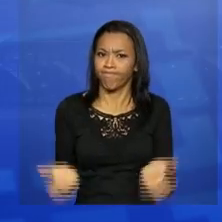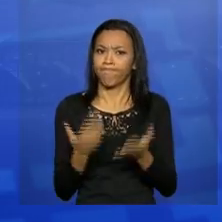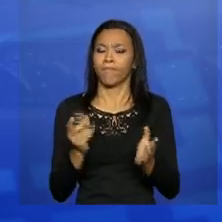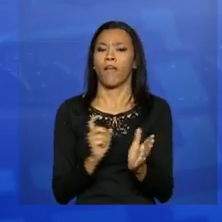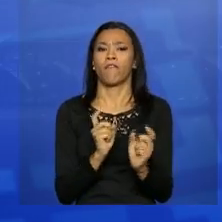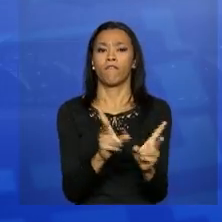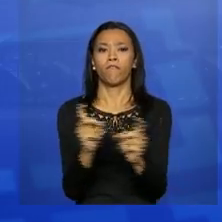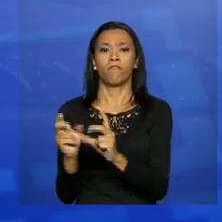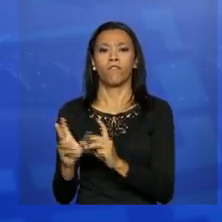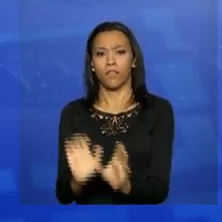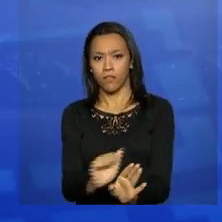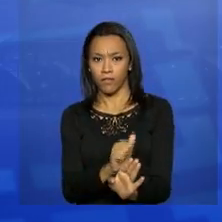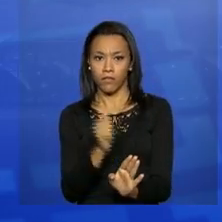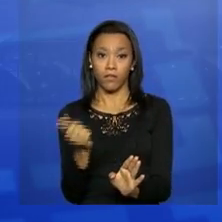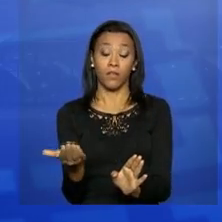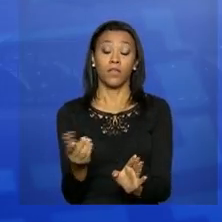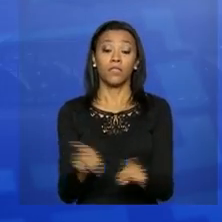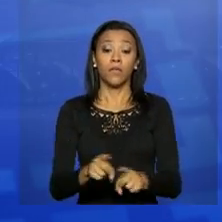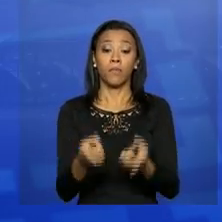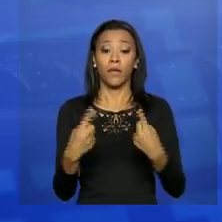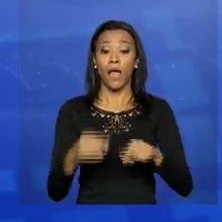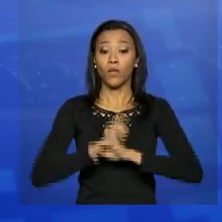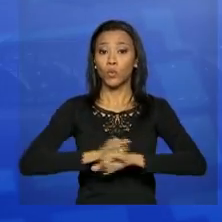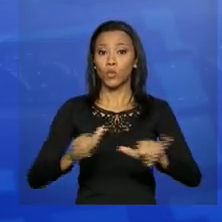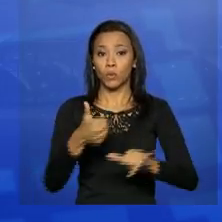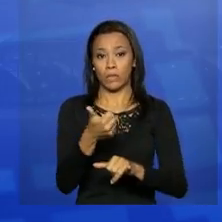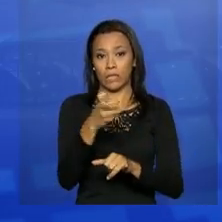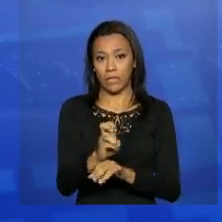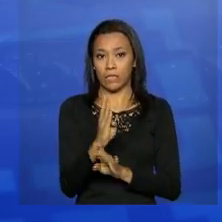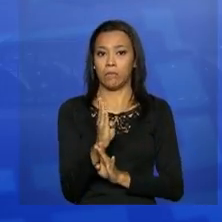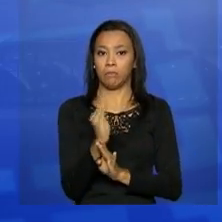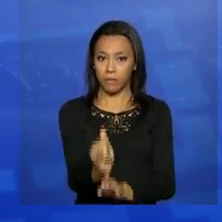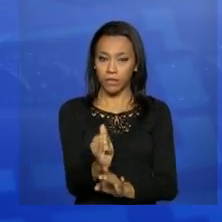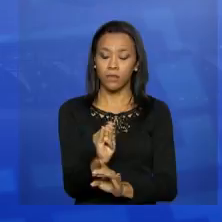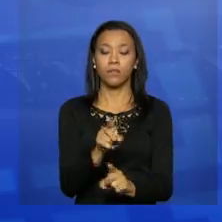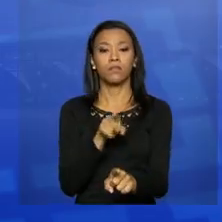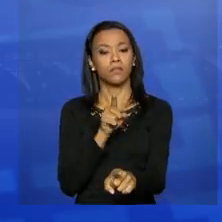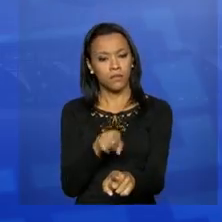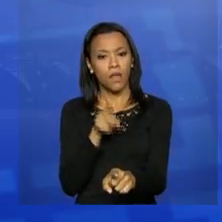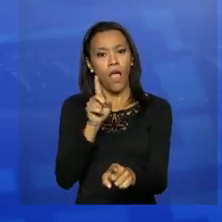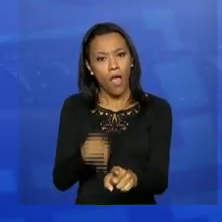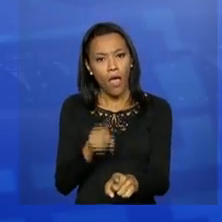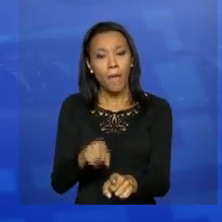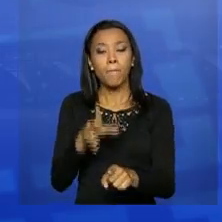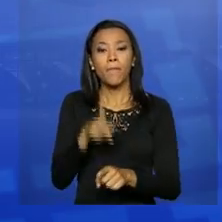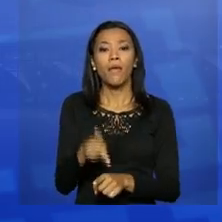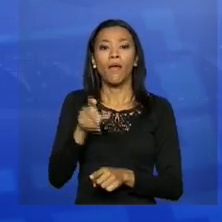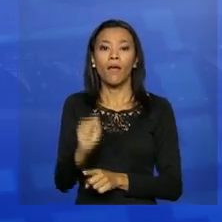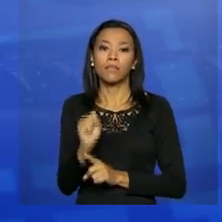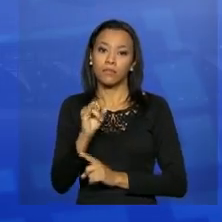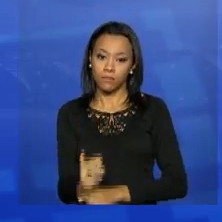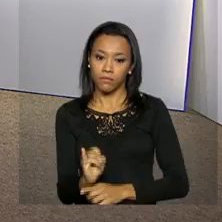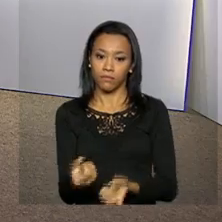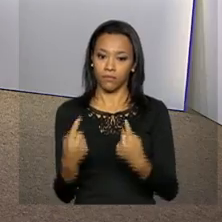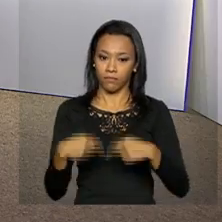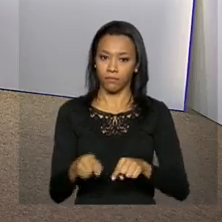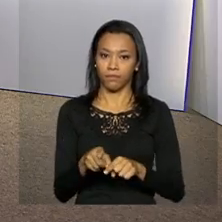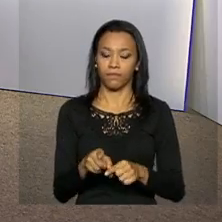O governo também anunciou R$ 15 bilhões para a prestação do PSI e Finame.